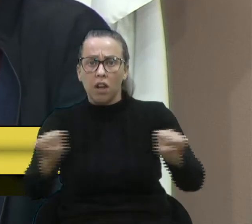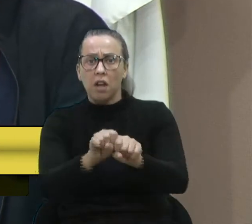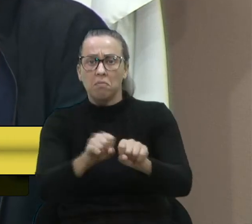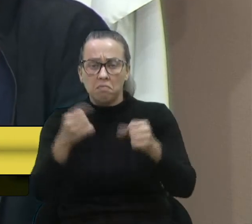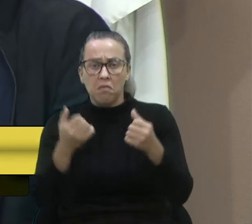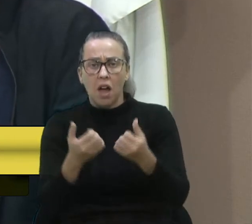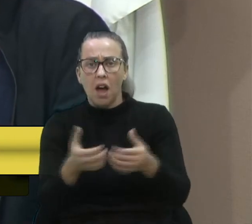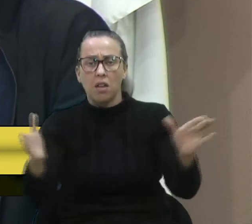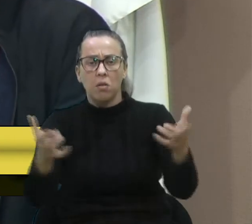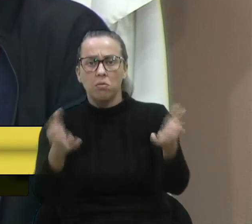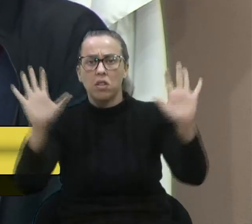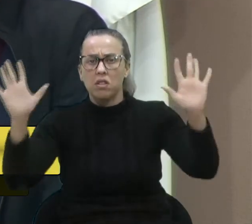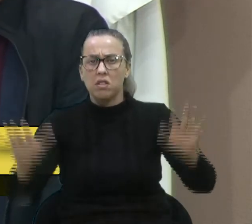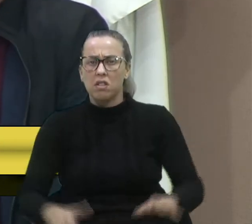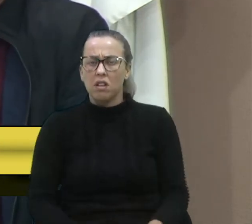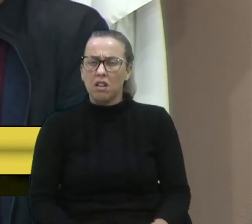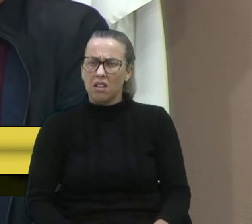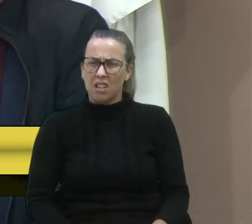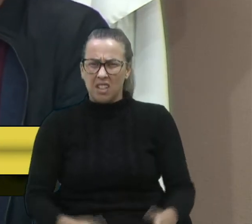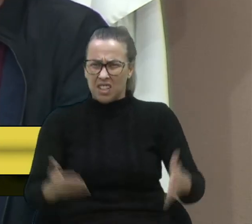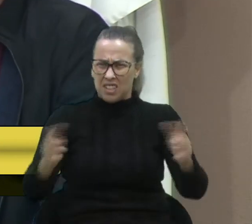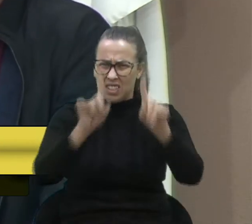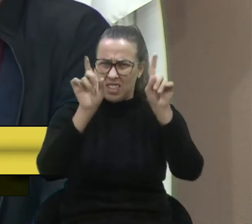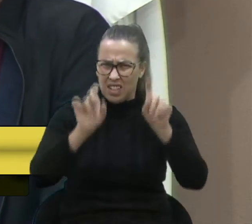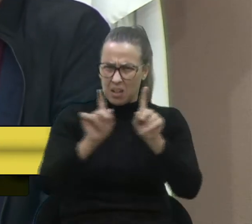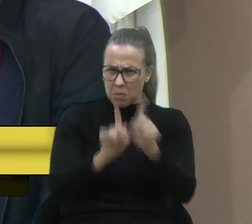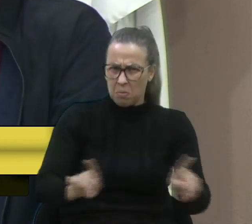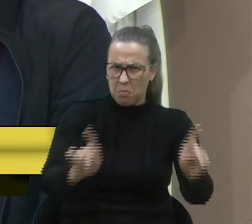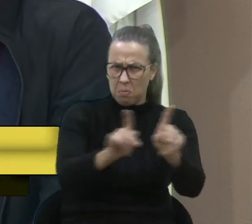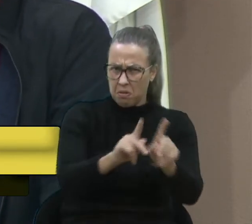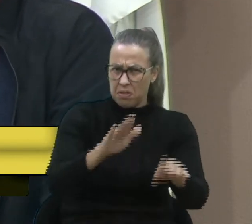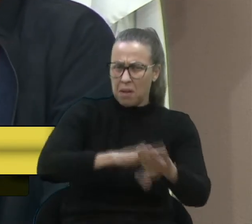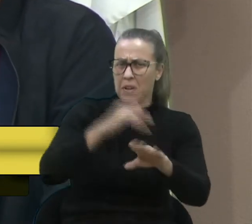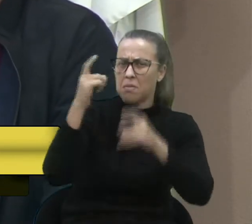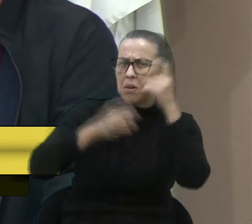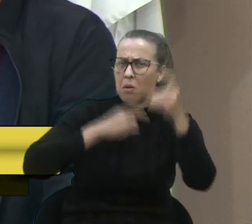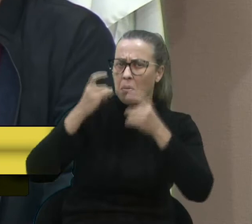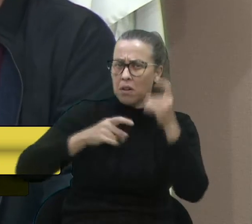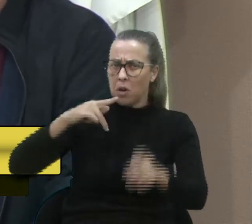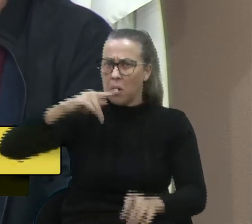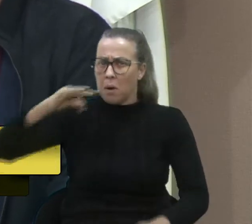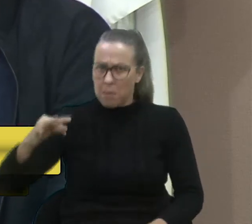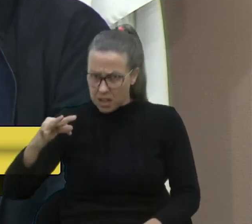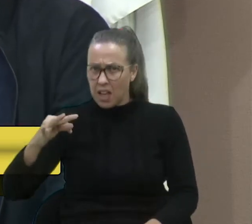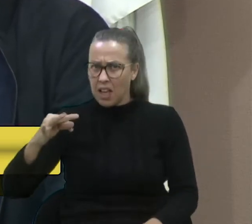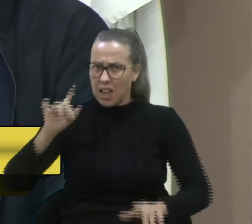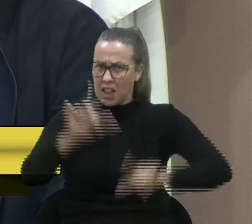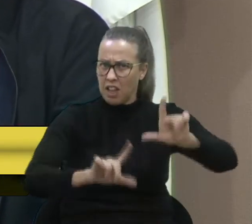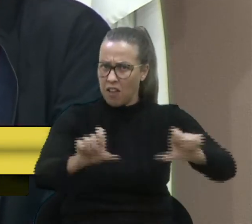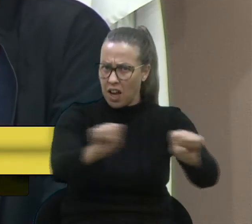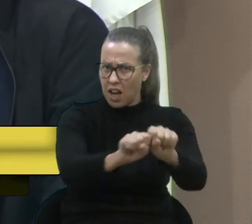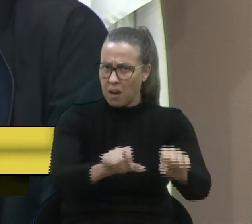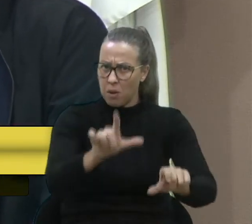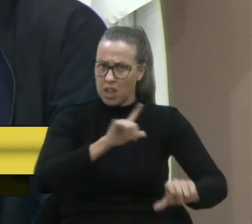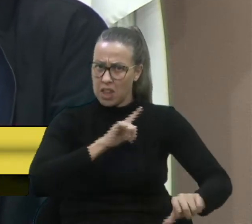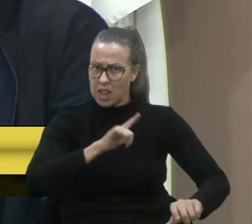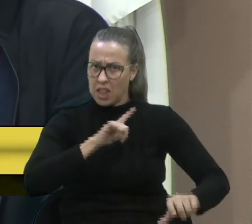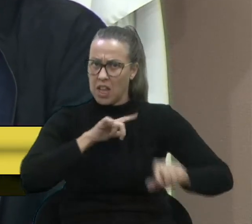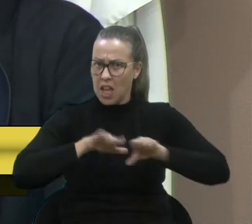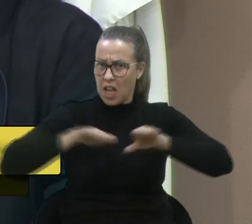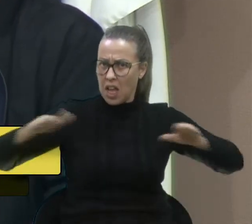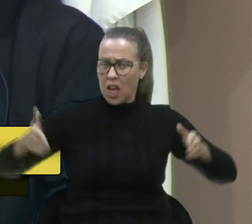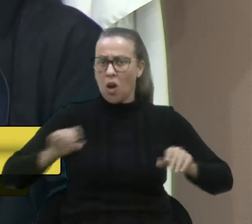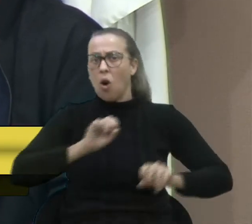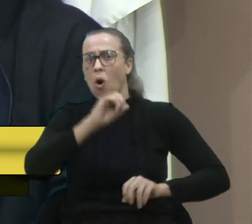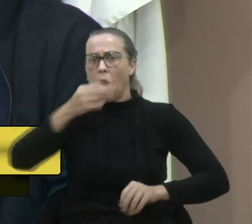nobre. Então, será que a população, vereadora Denise, está mais preocupada em o PT ter TV a cabo na bancada ou